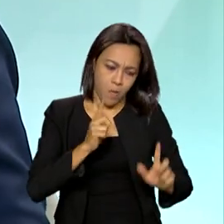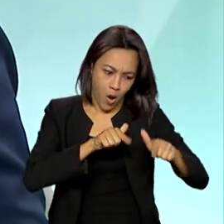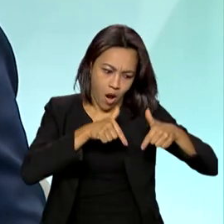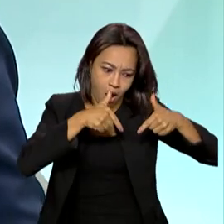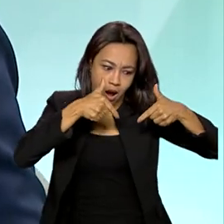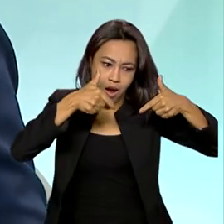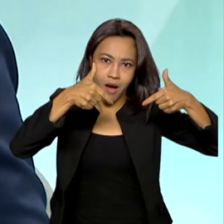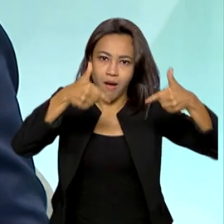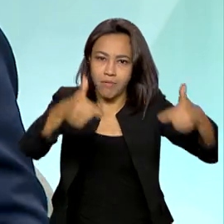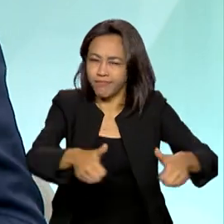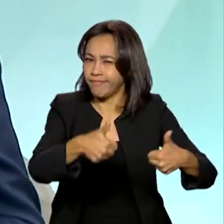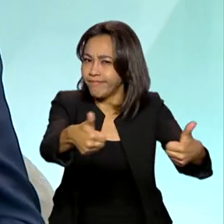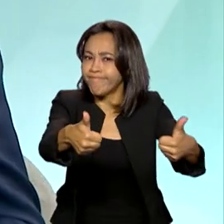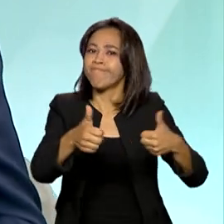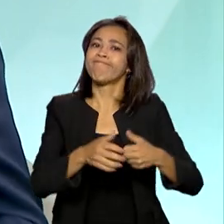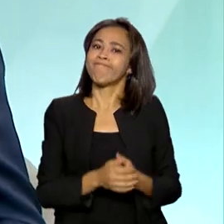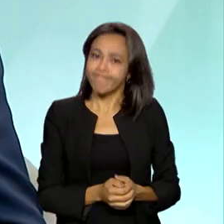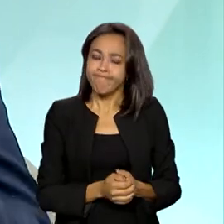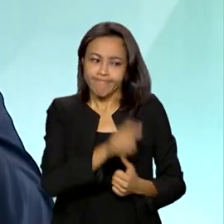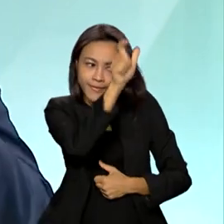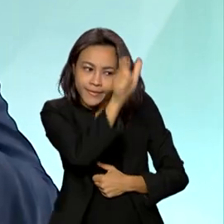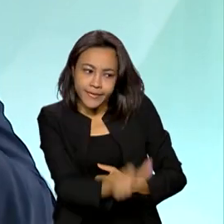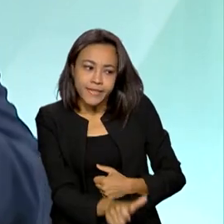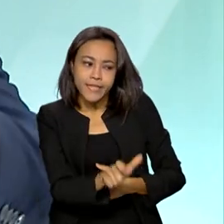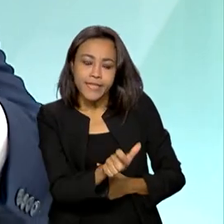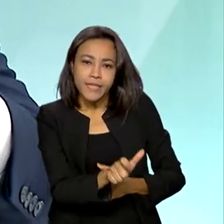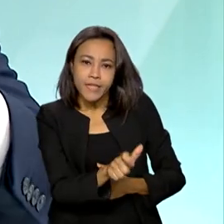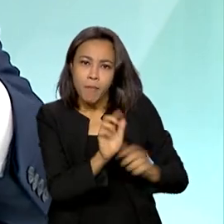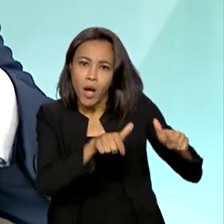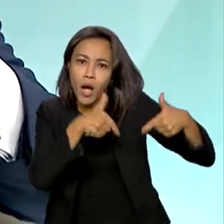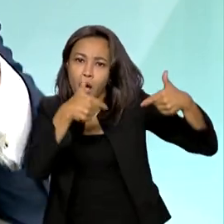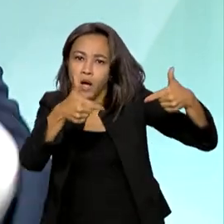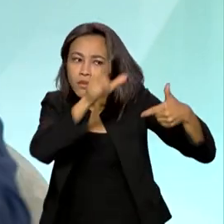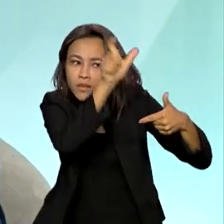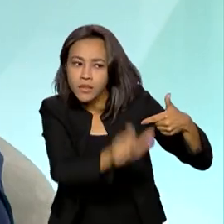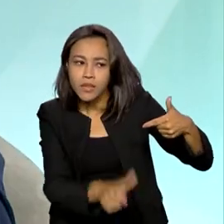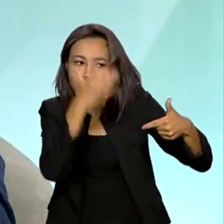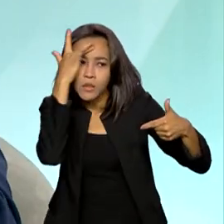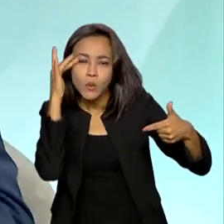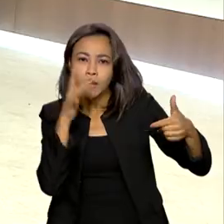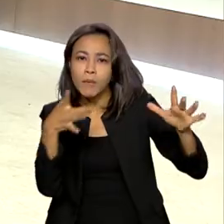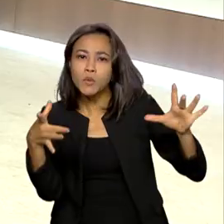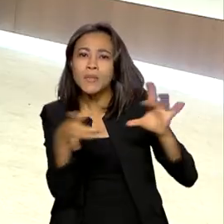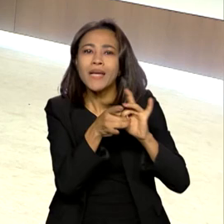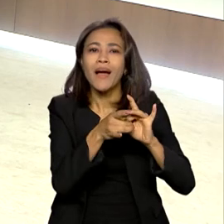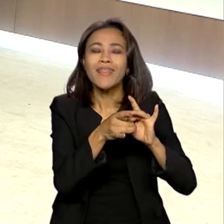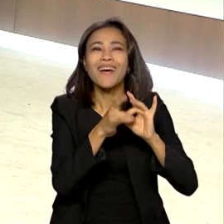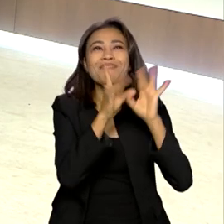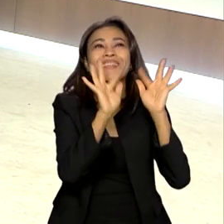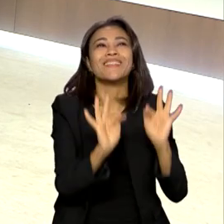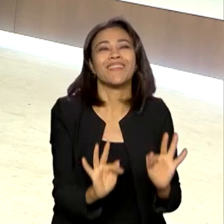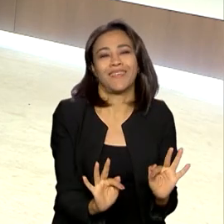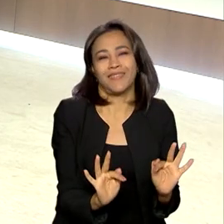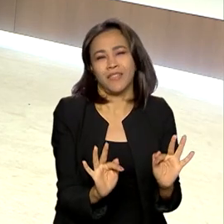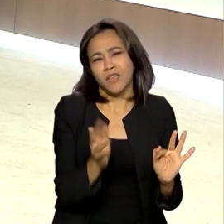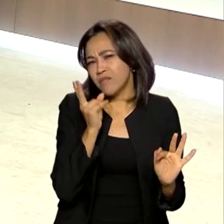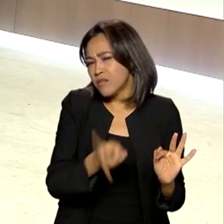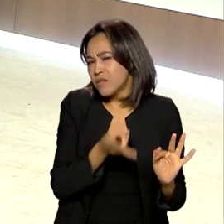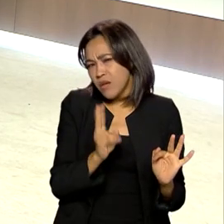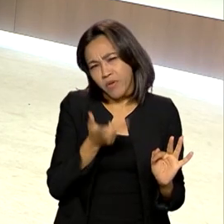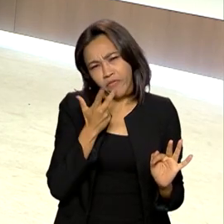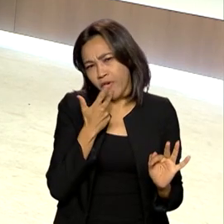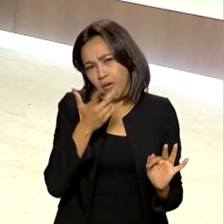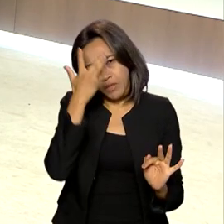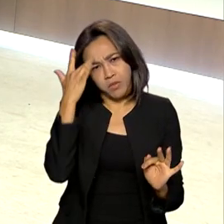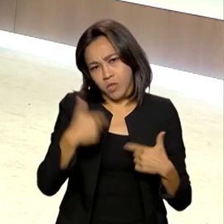aumentar. A produtividade da pessoa, ela está atrelada à felicidade. Eu falo o tempo todo para as pessoas que eu